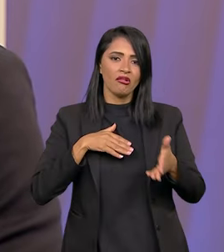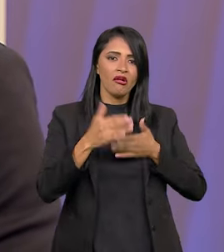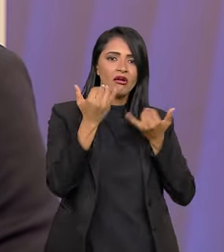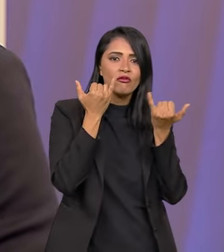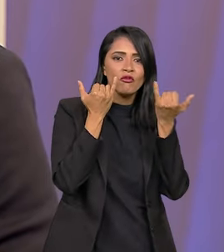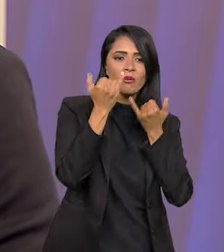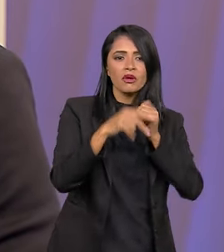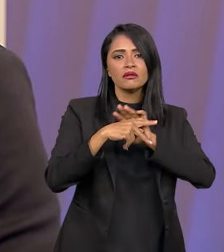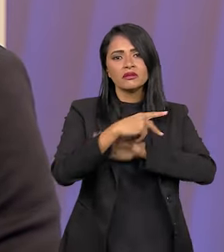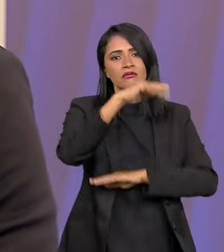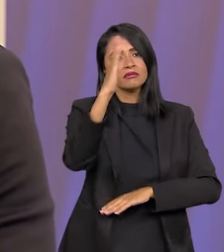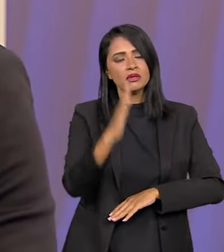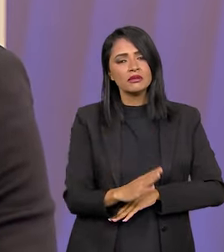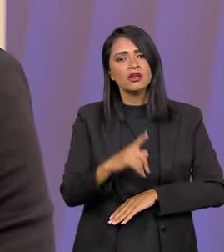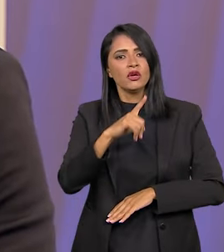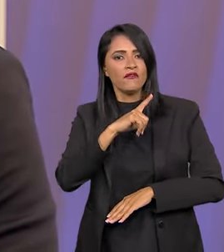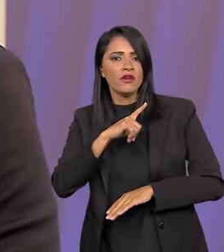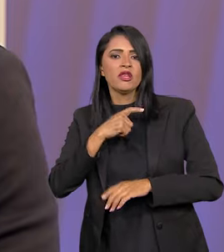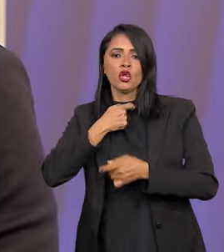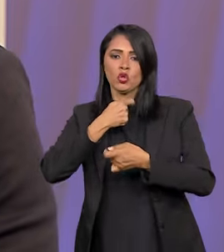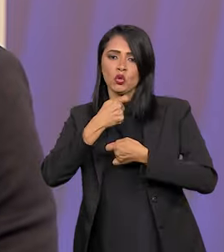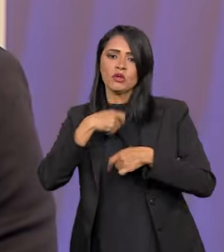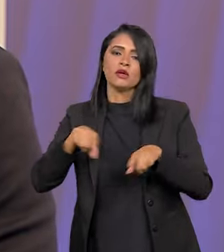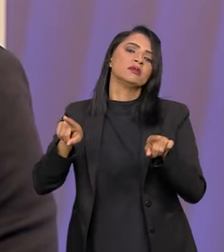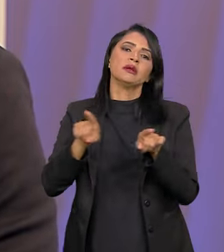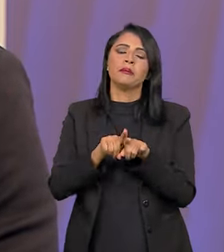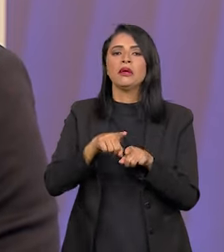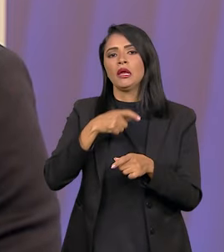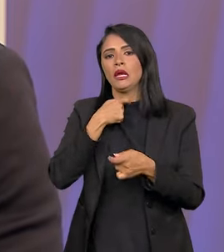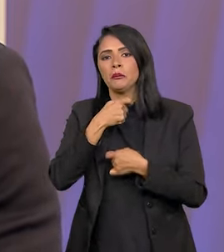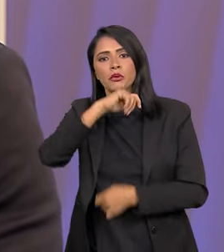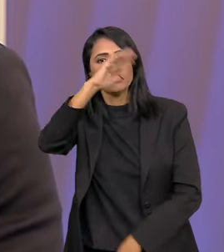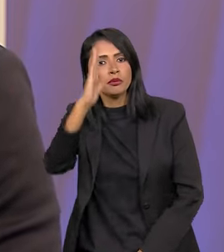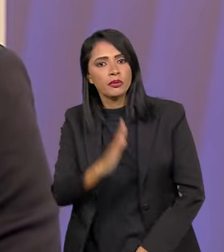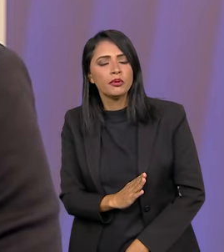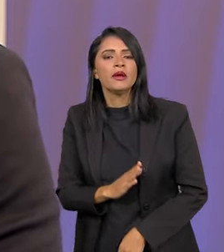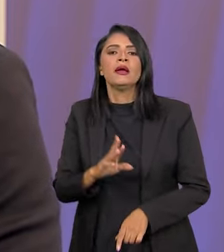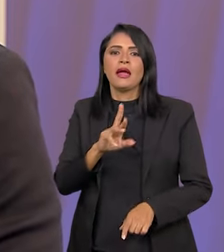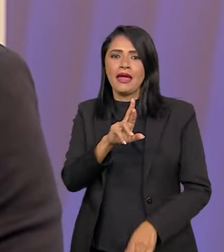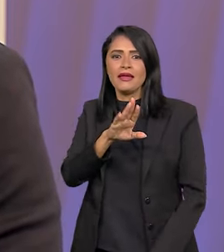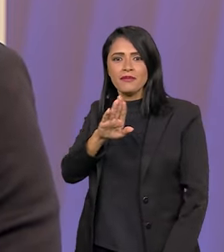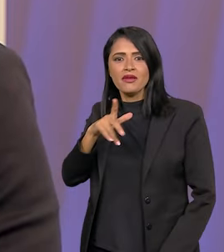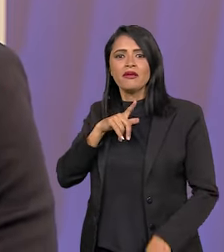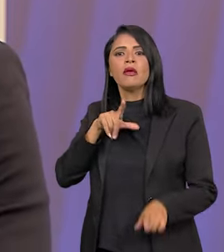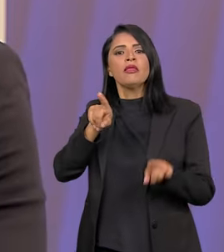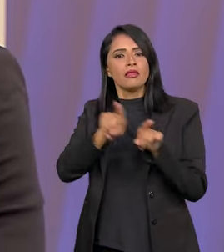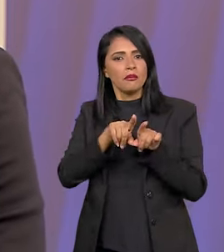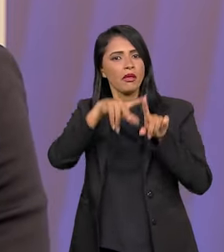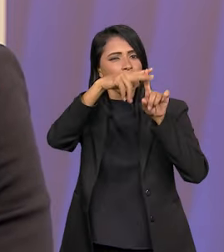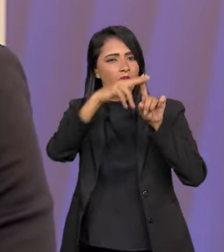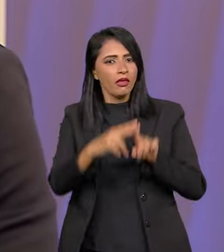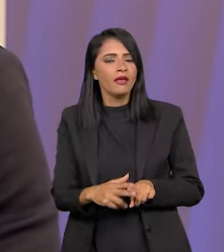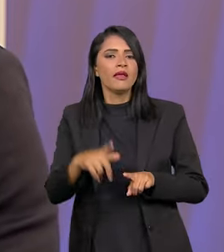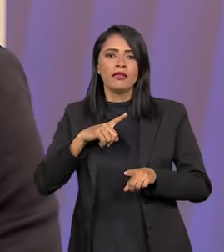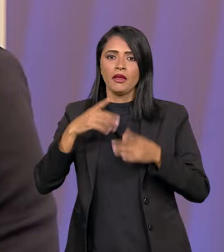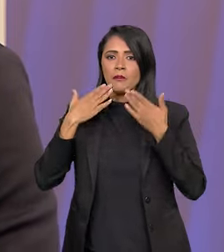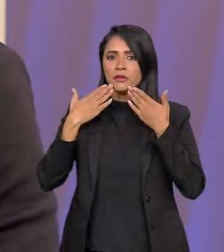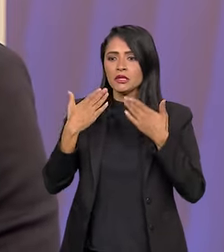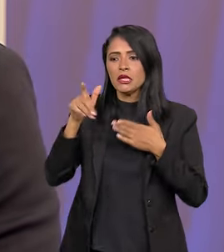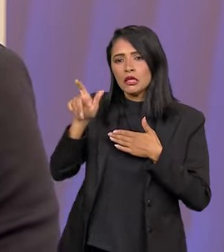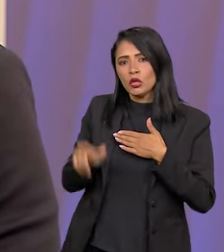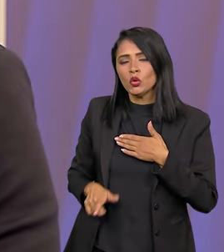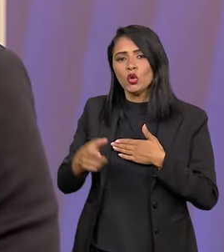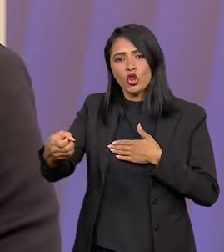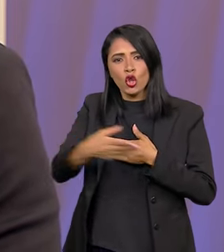possam ter acesso às informações. A gente vai ter o Telejornal, o Repórter Brasil, que também foi repaginado. A gente tem